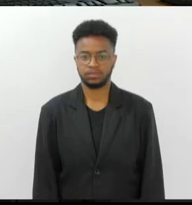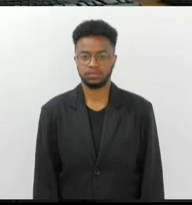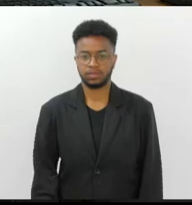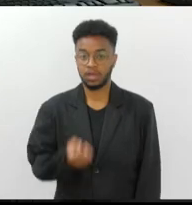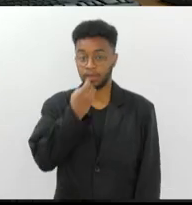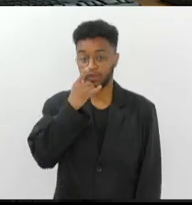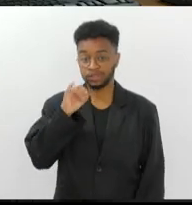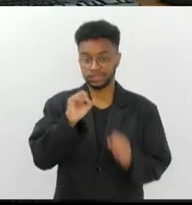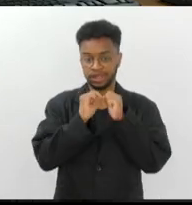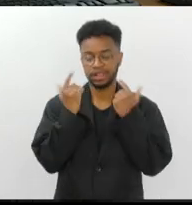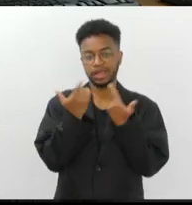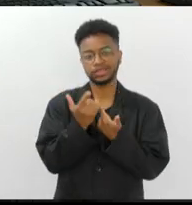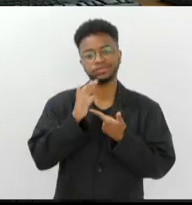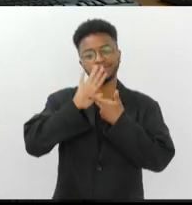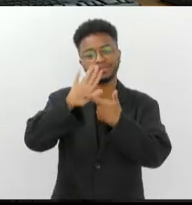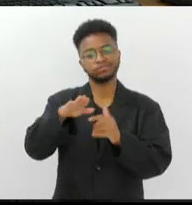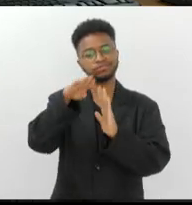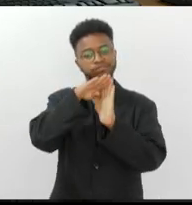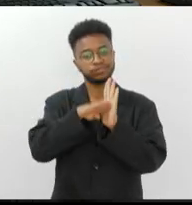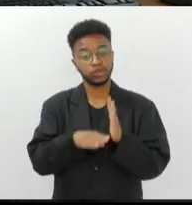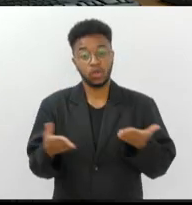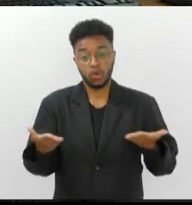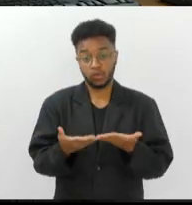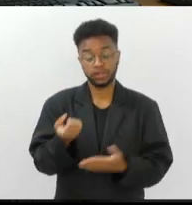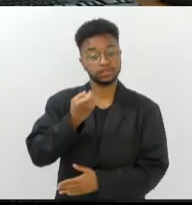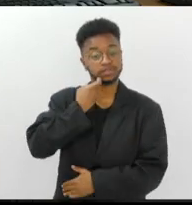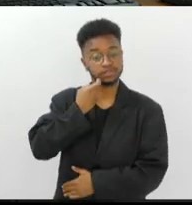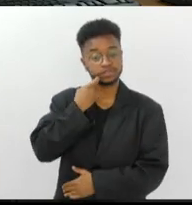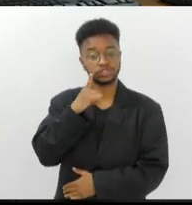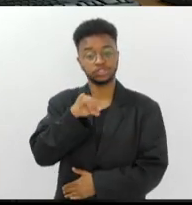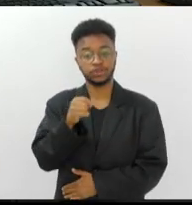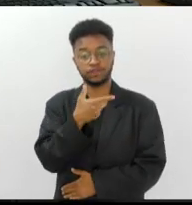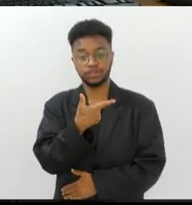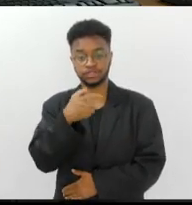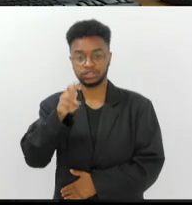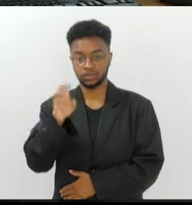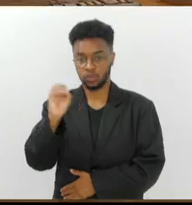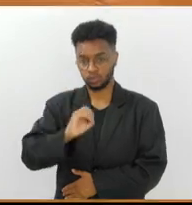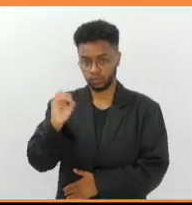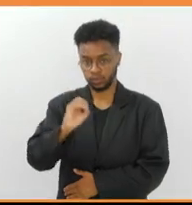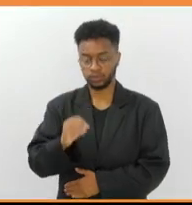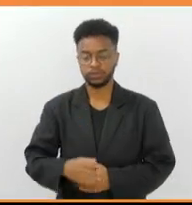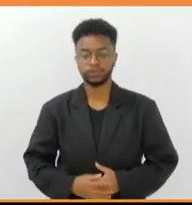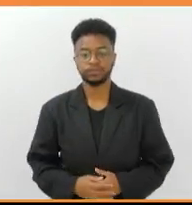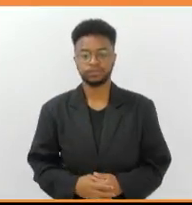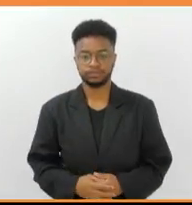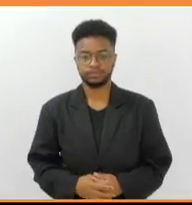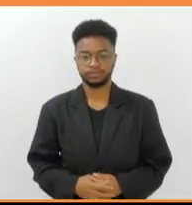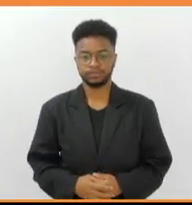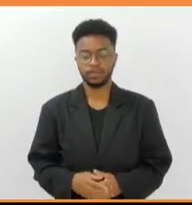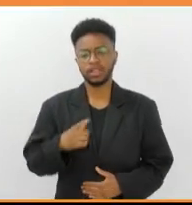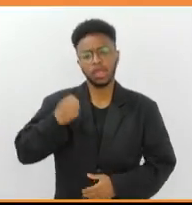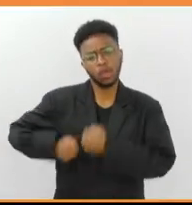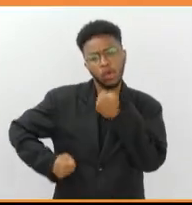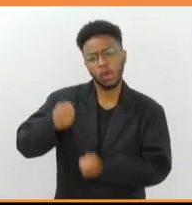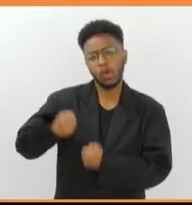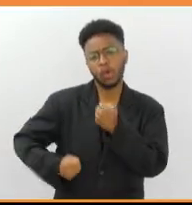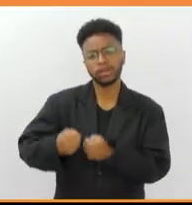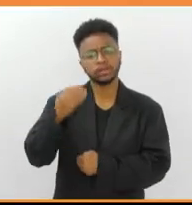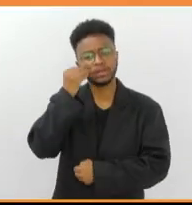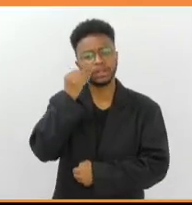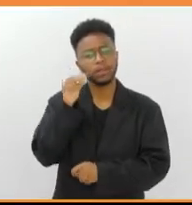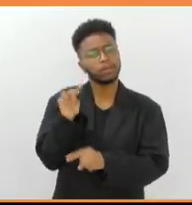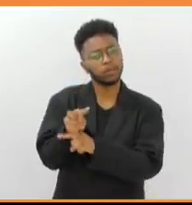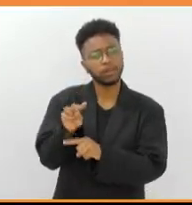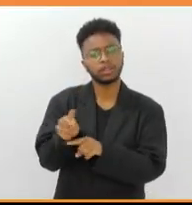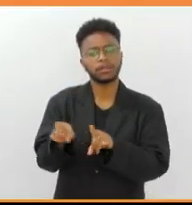O Bom Dia Lerge traz os seguintes destaques nesta sexta-feira, 25 de outubro. Uma corrida pela prevenção e